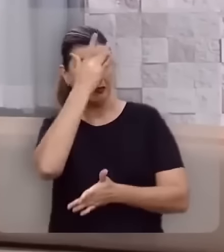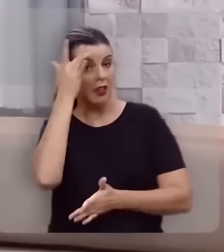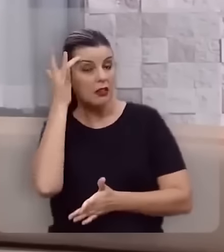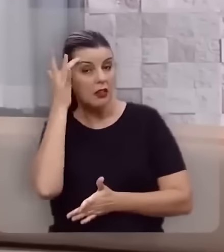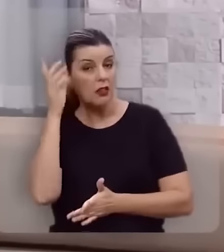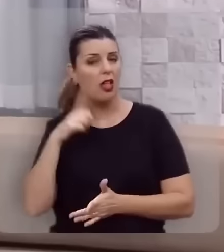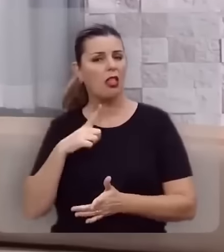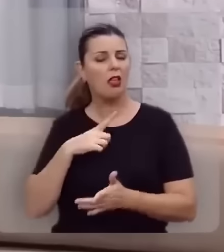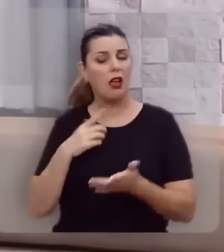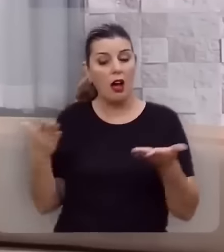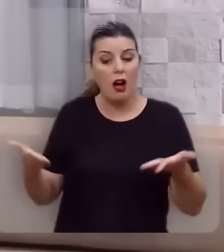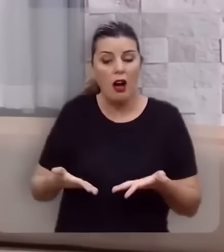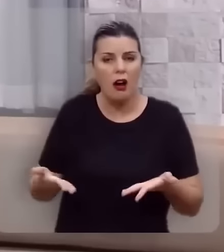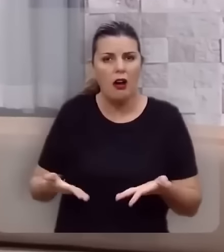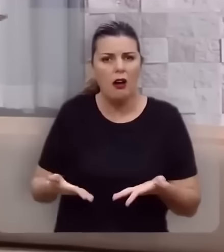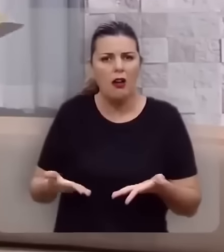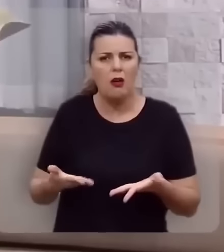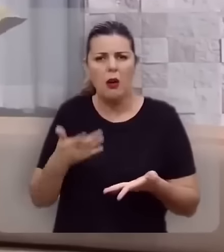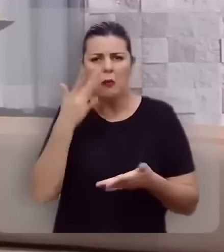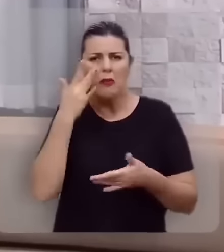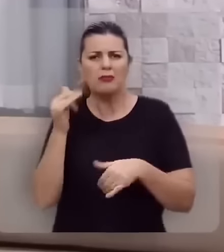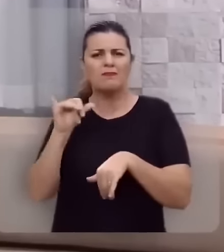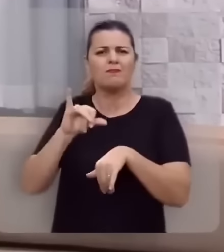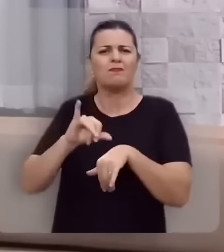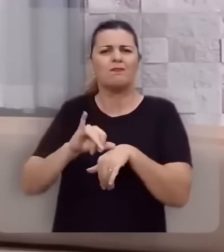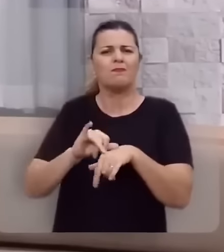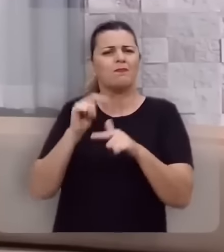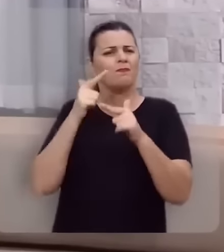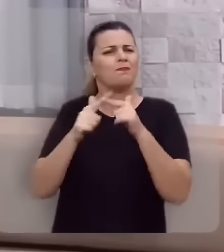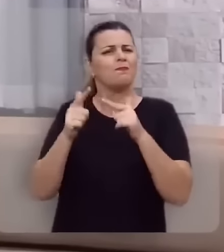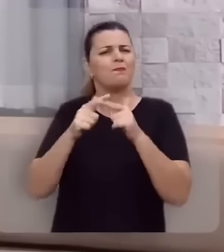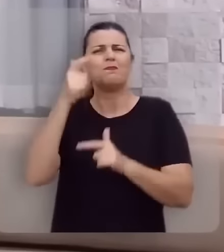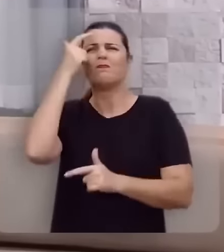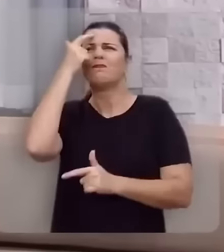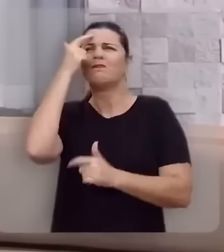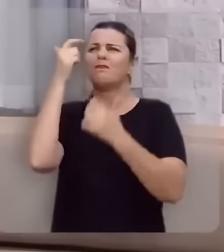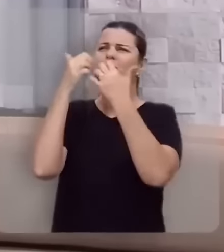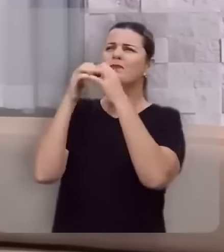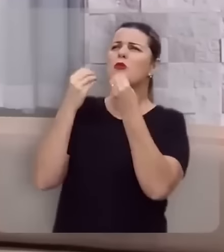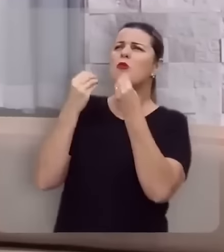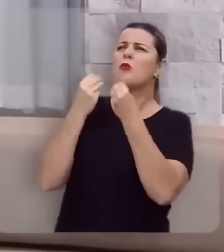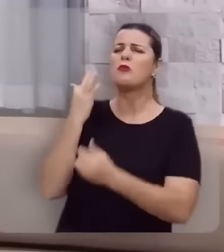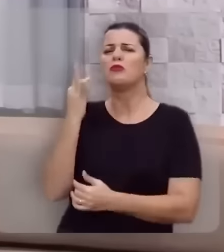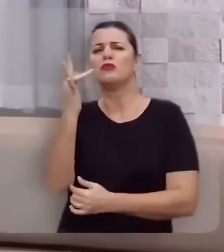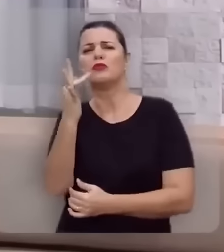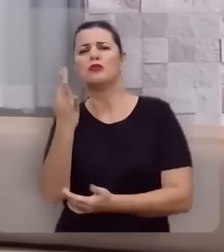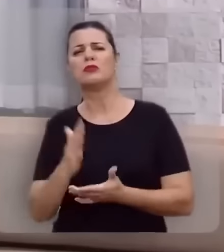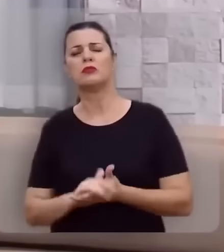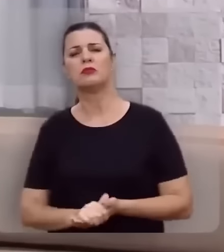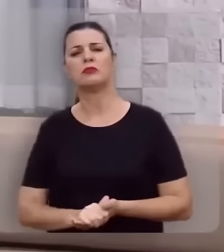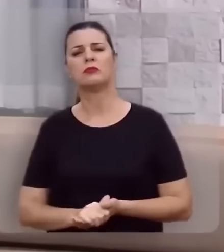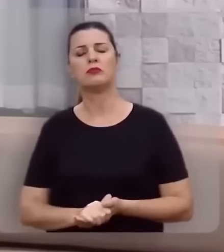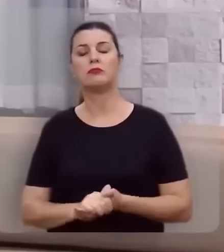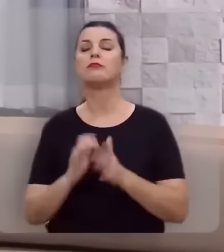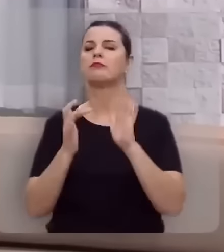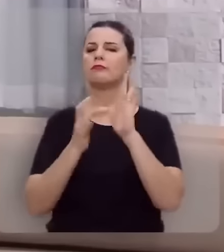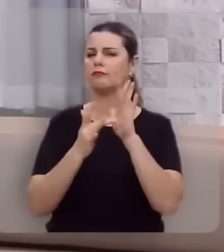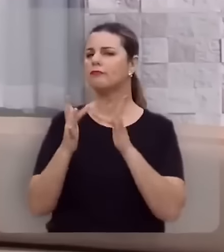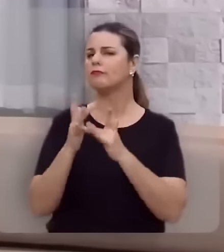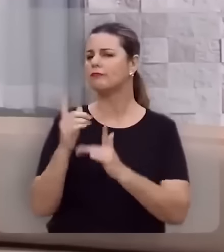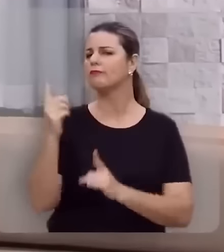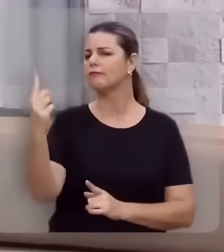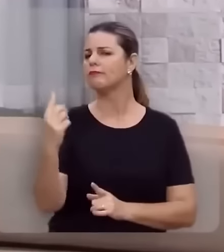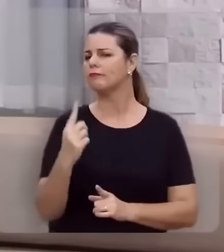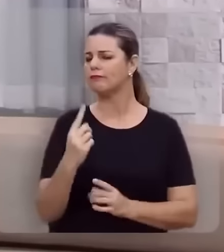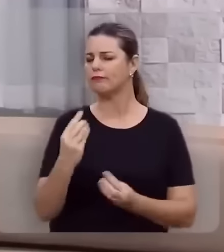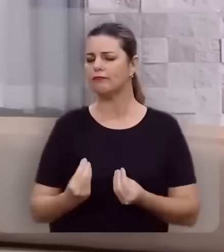estejam agora no epicentro dessa crise pensando como vai ser. E Jesus aqui